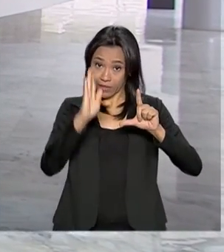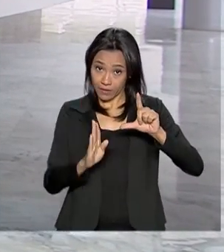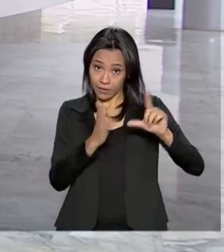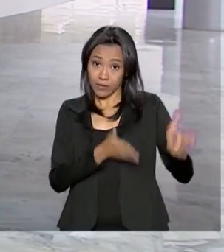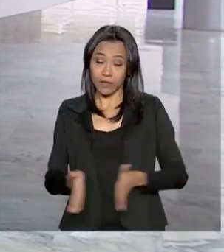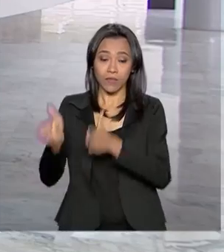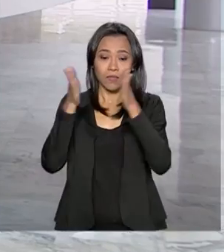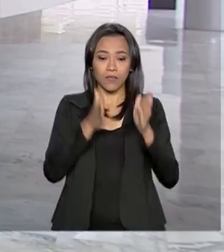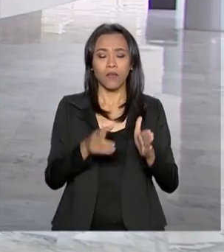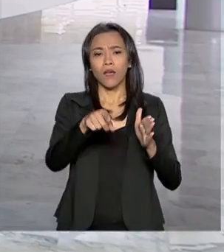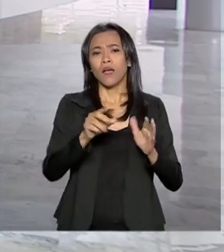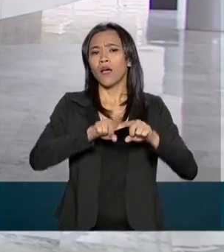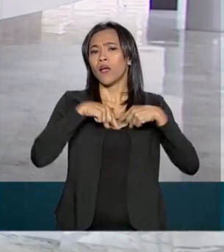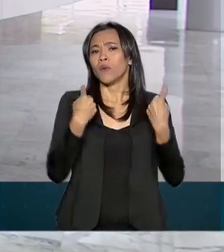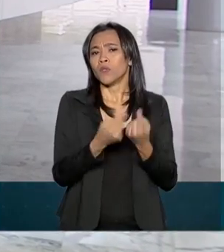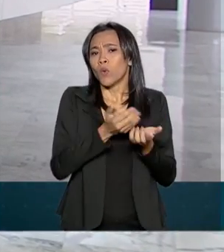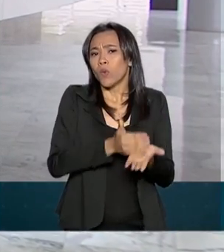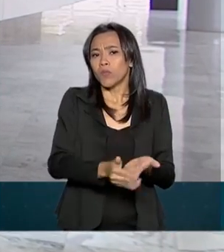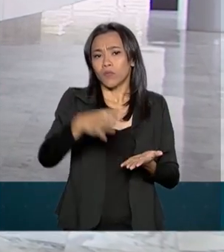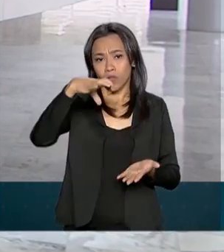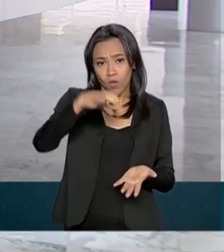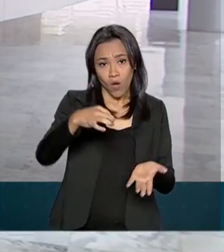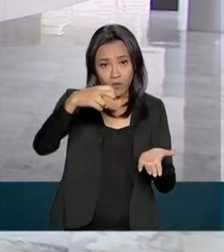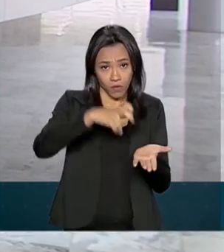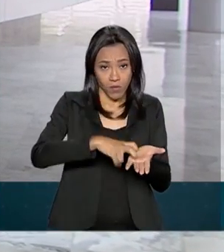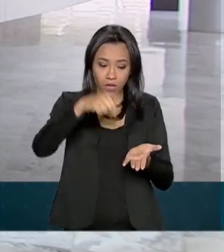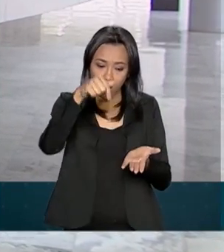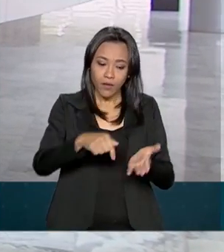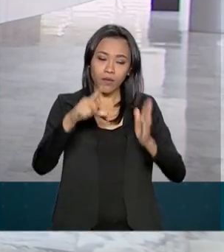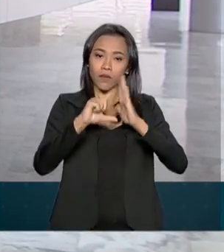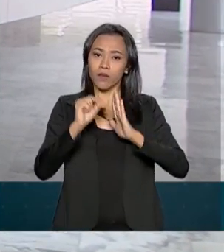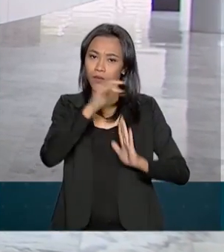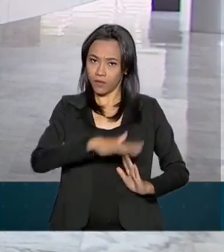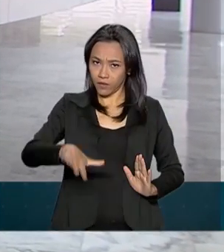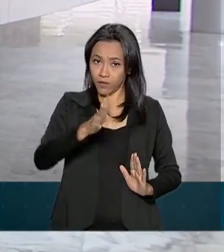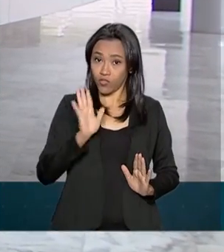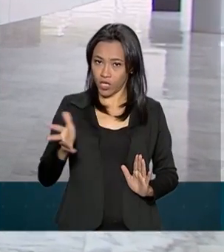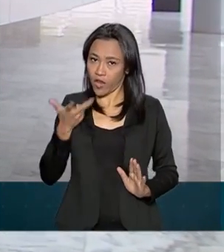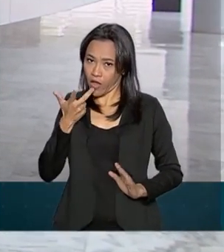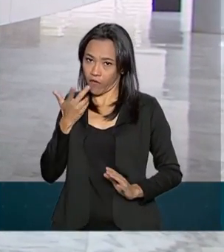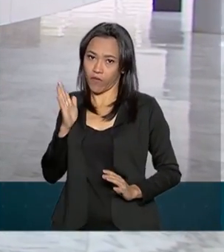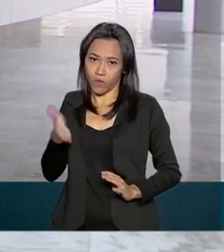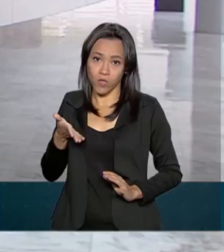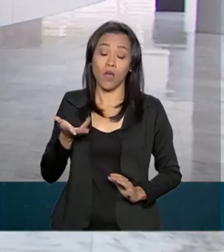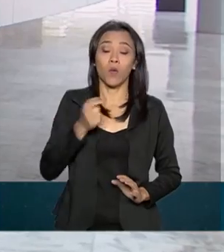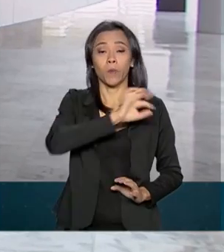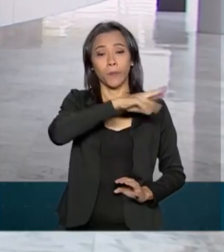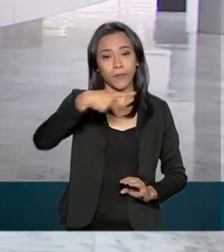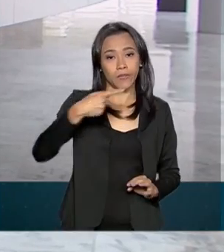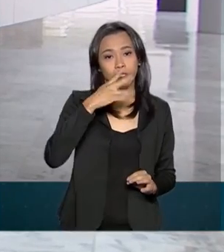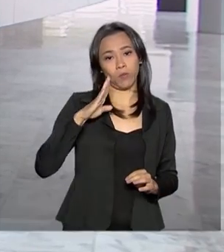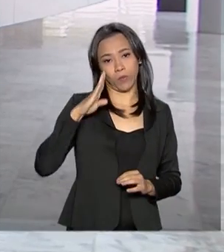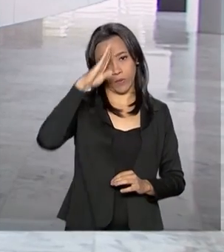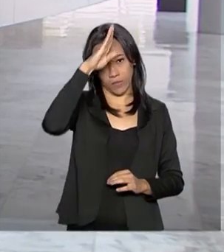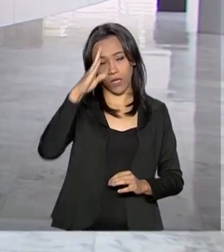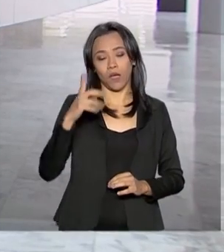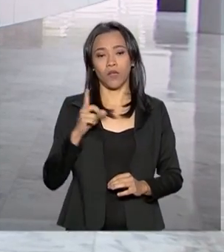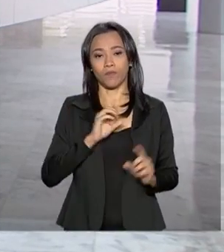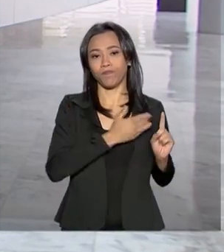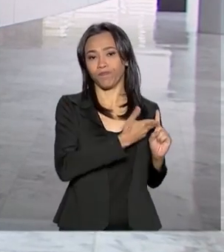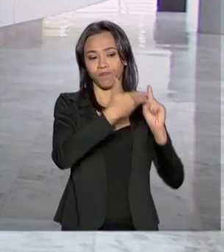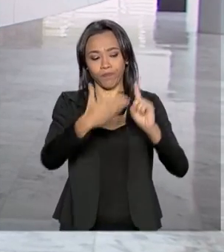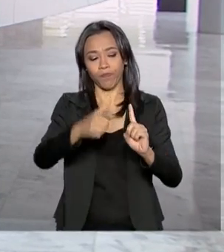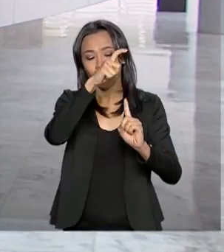Essa reunião, Mara, começou às 9 horas da manhã aqui no Palácio do Planalto, como você disse. O presidente Jair Bolsonaro recebe o ministro da